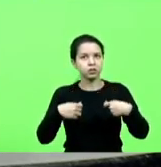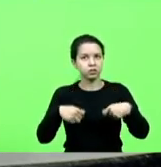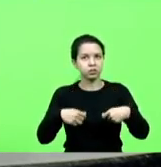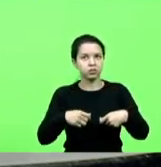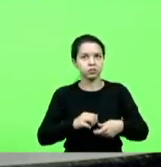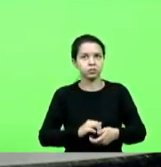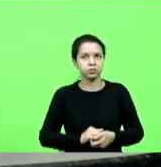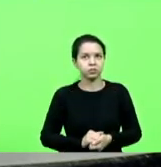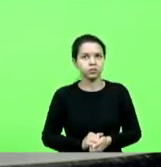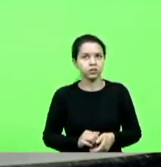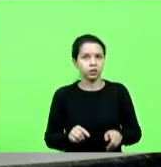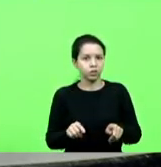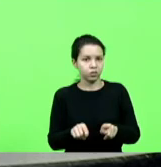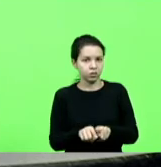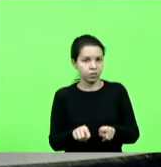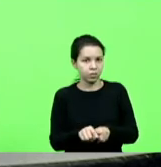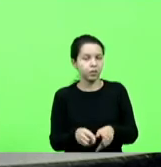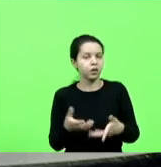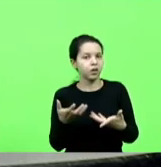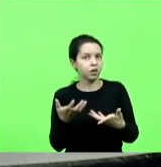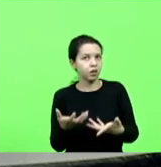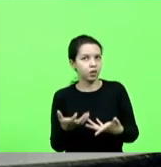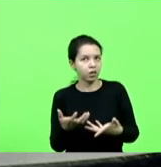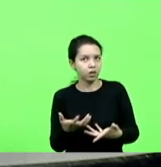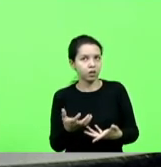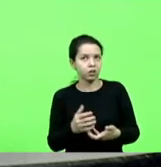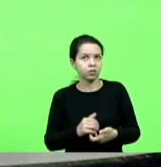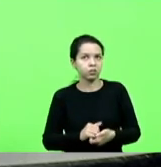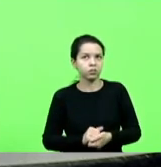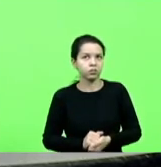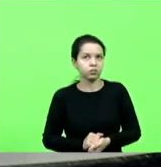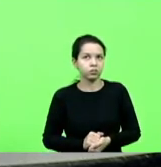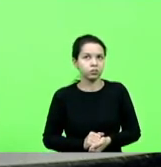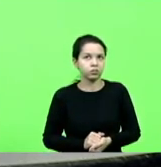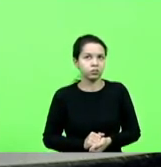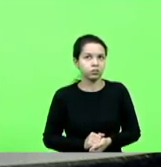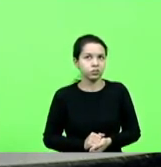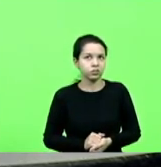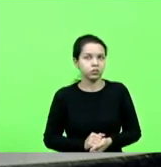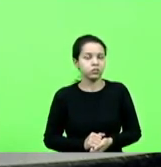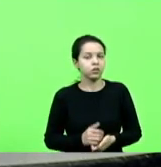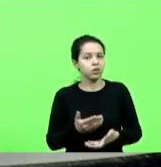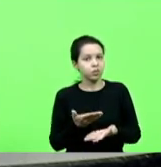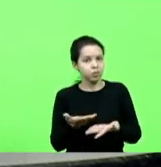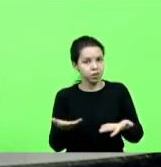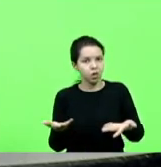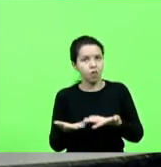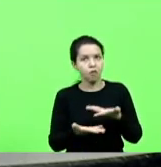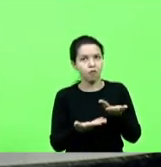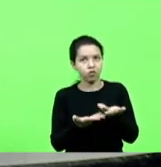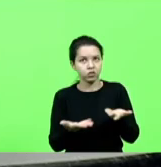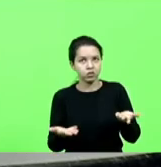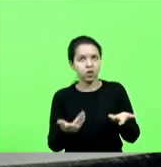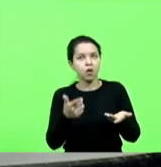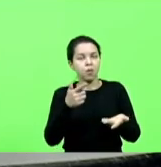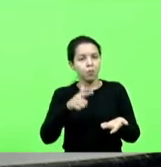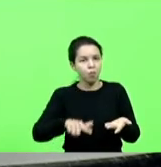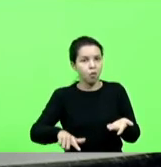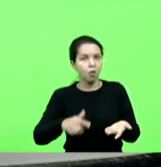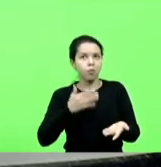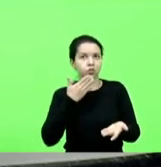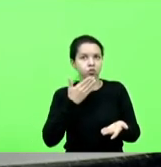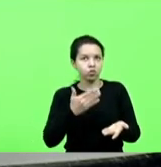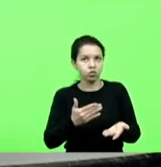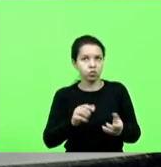Eu também, senhor presidente, quero trazer a vossas excelências mais um pedido de reforço federal.